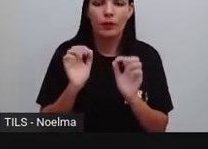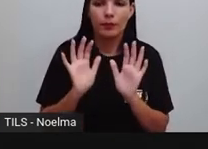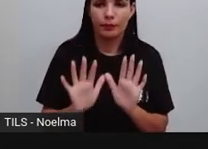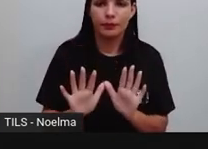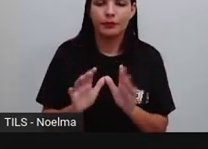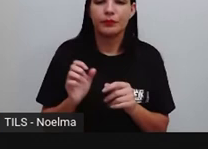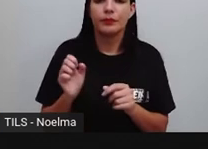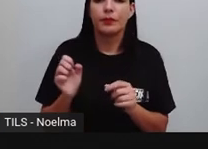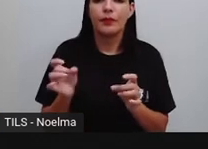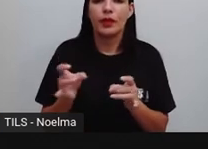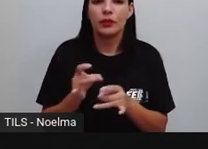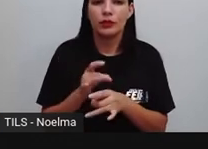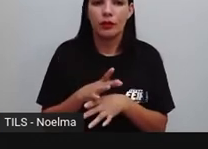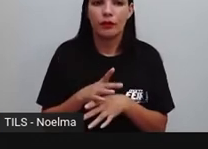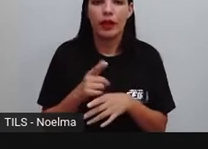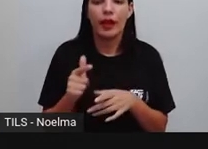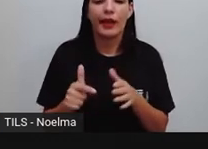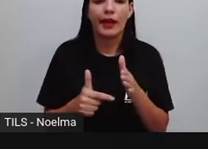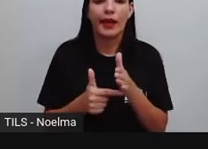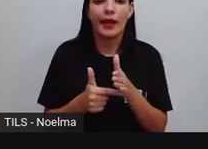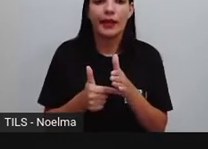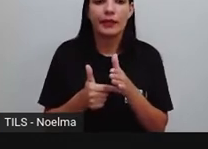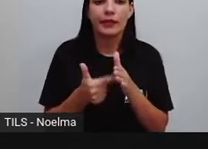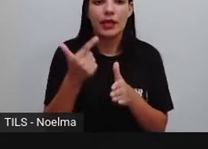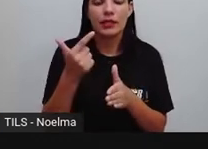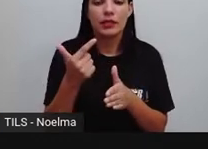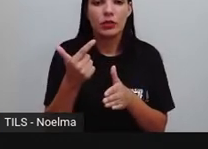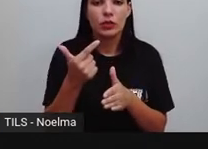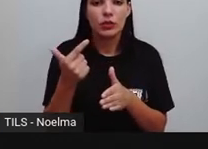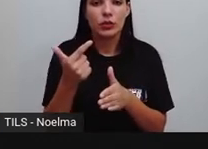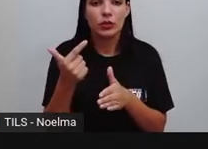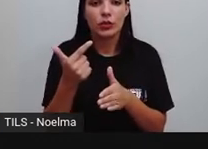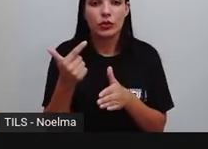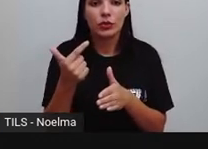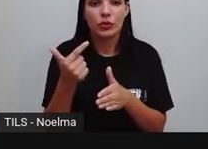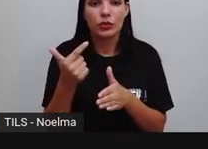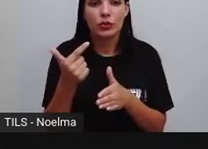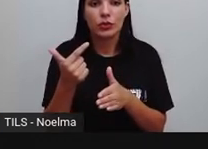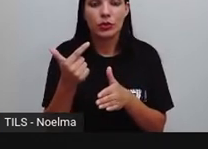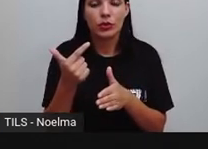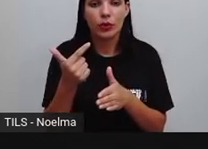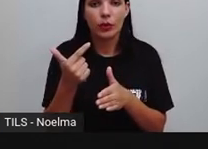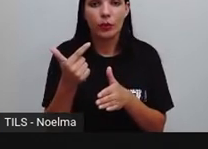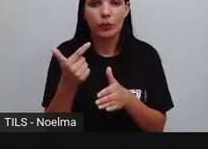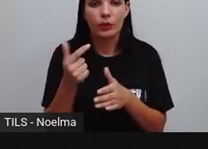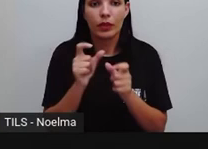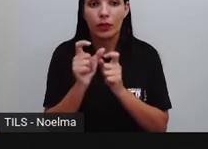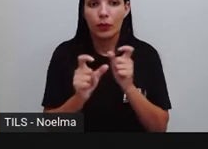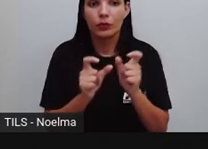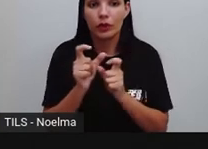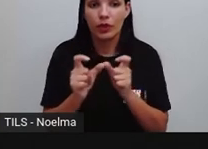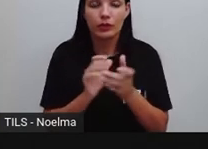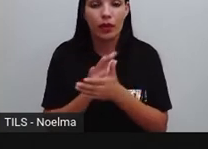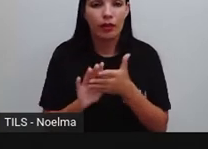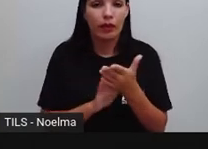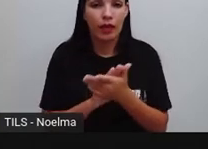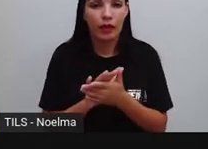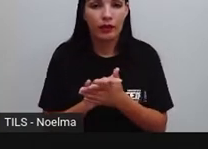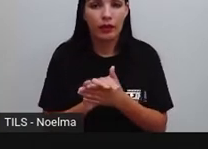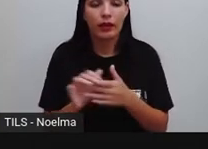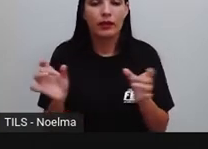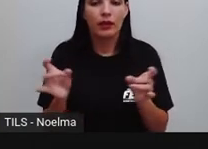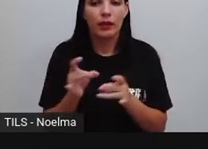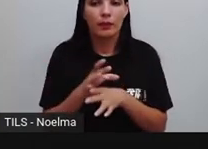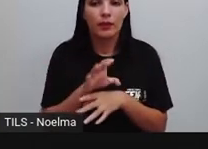resolver, ele está no infinitivo e ele termina em quê?